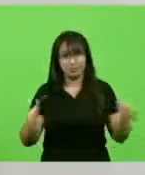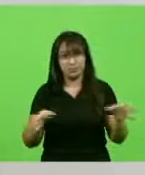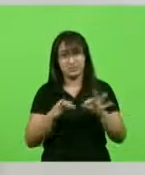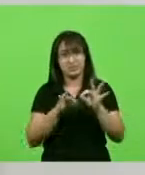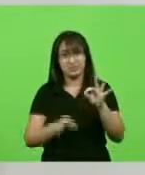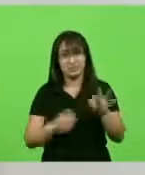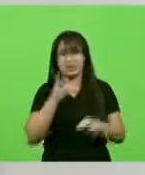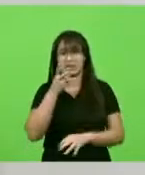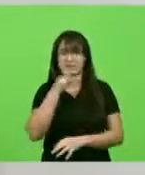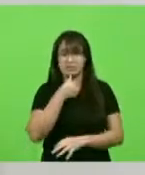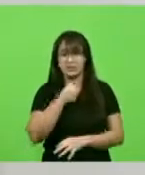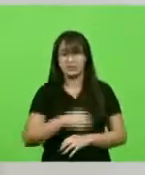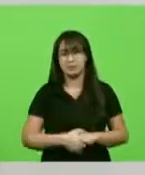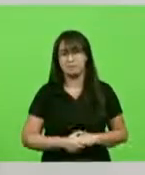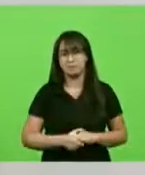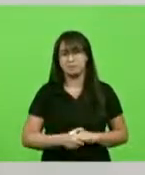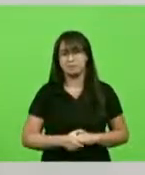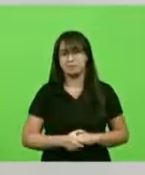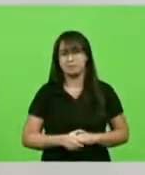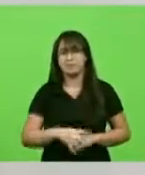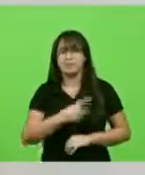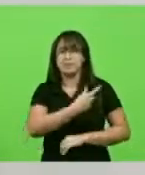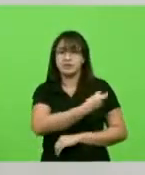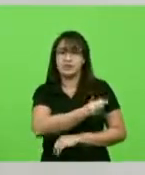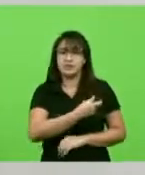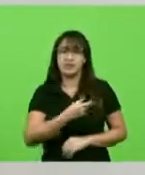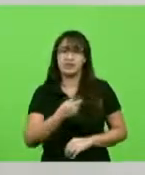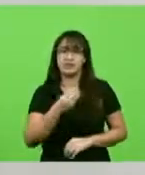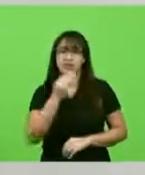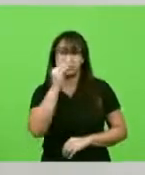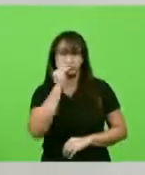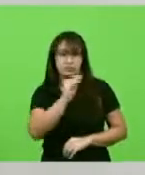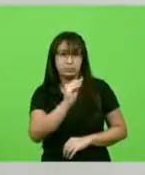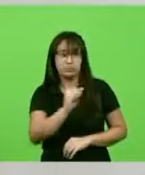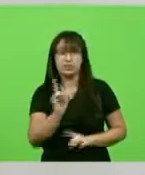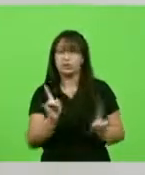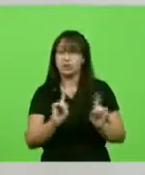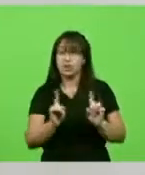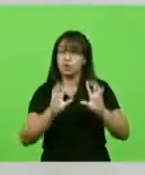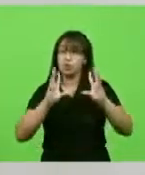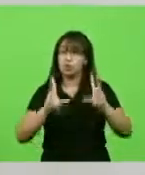vacina é indispensável, todos nós devemos